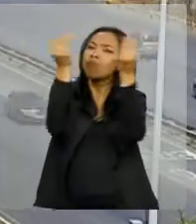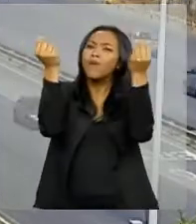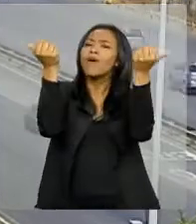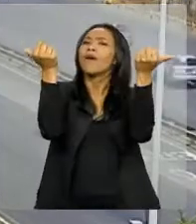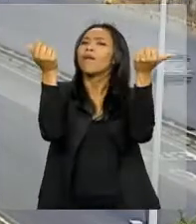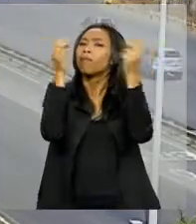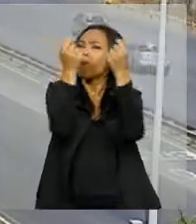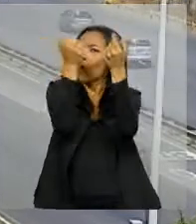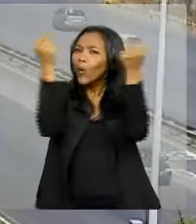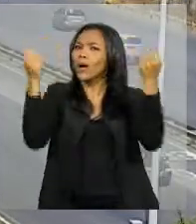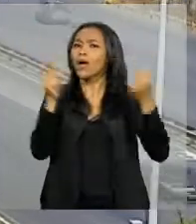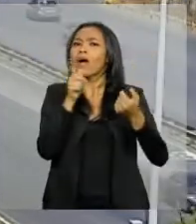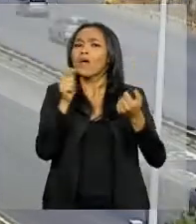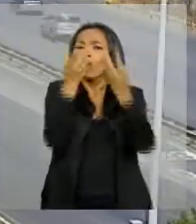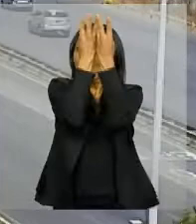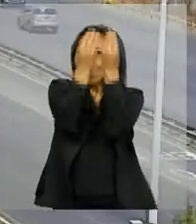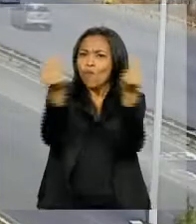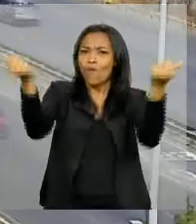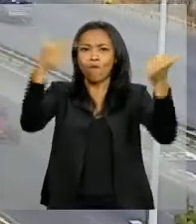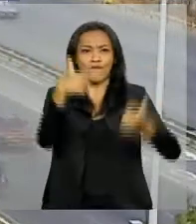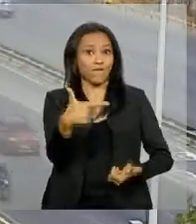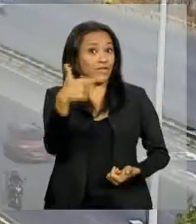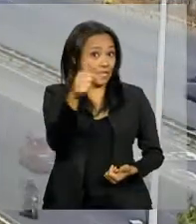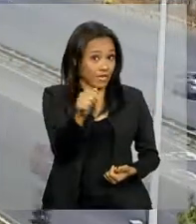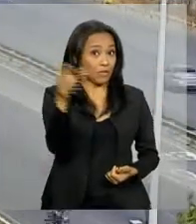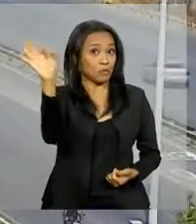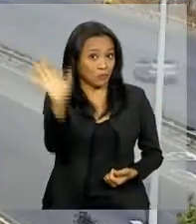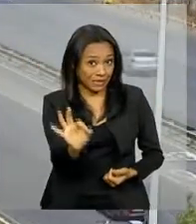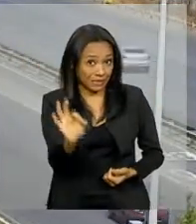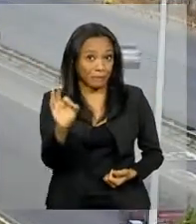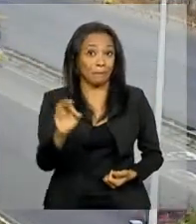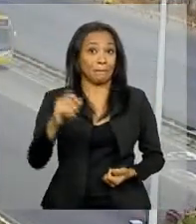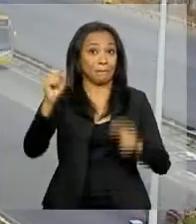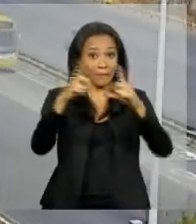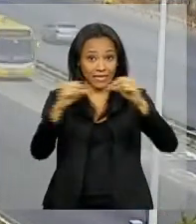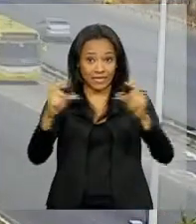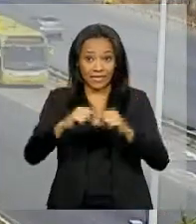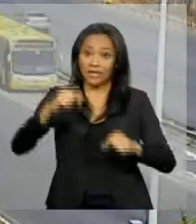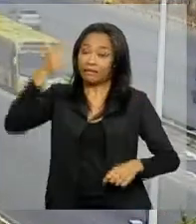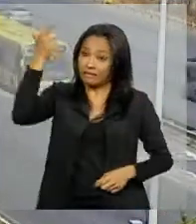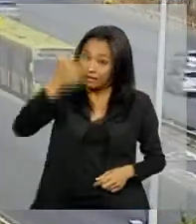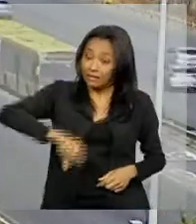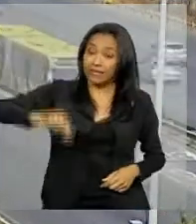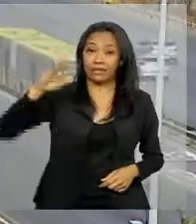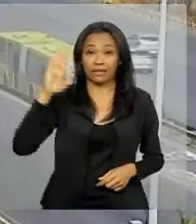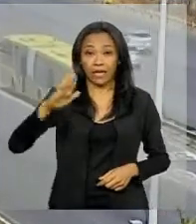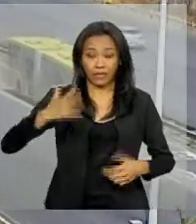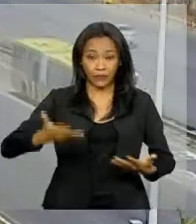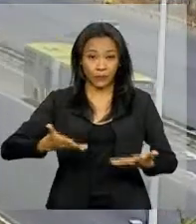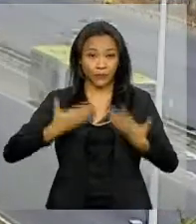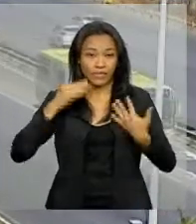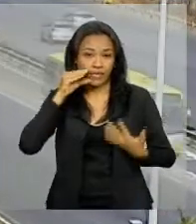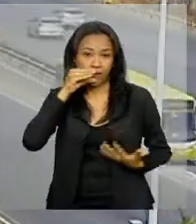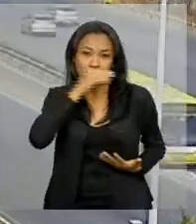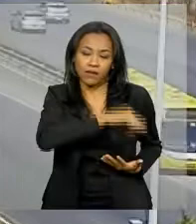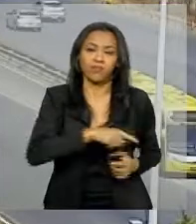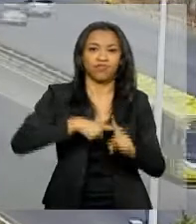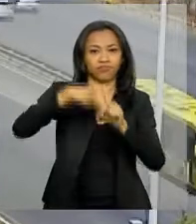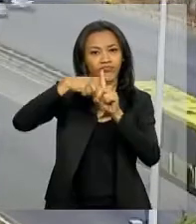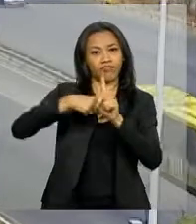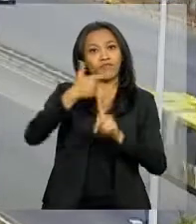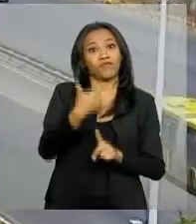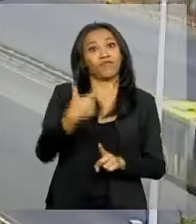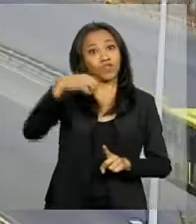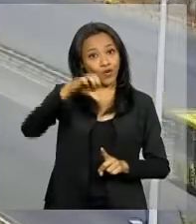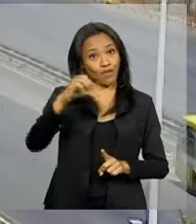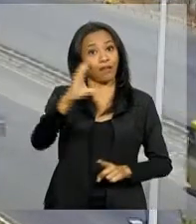relativa do ar está em 27%. Brasília terá mais uma tarde quente, com máxima prevista em 29